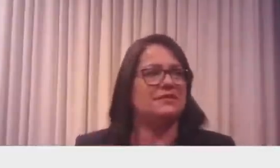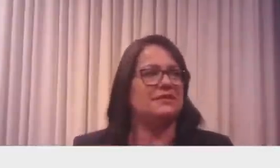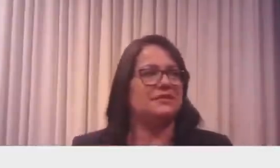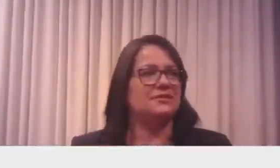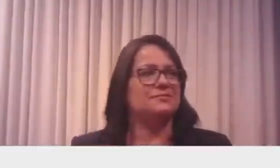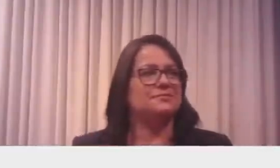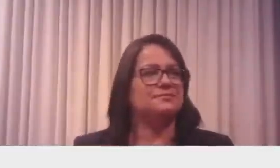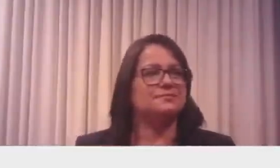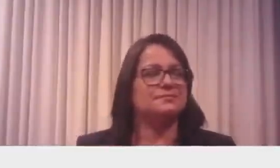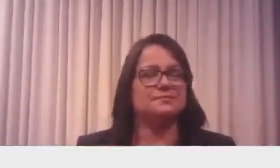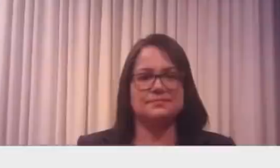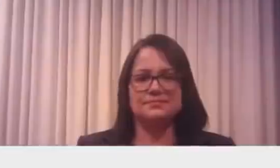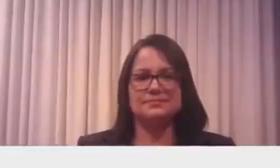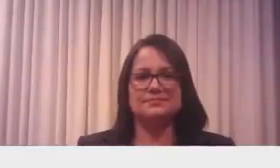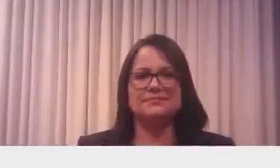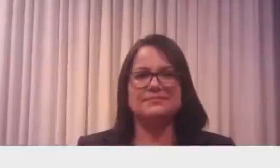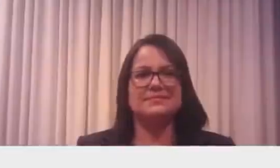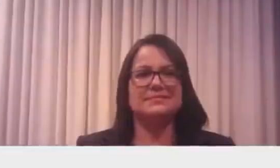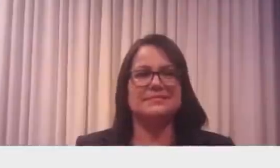Se fosse